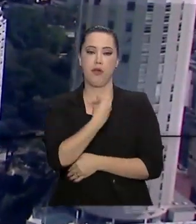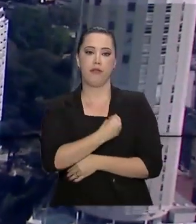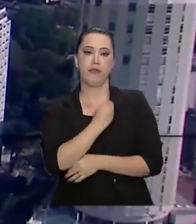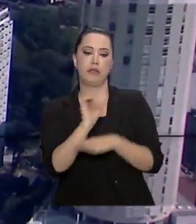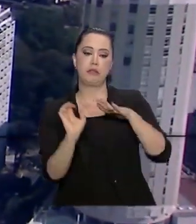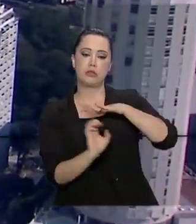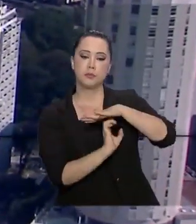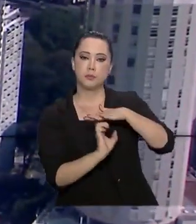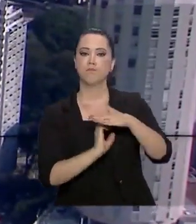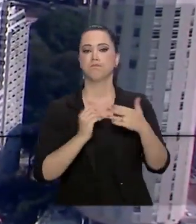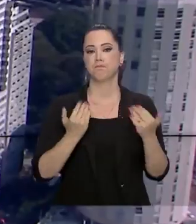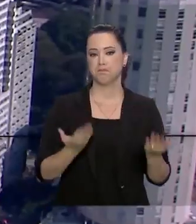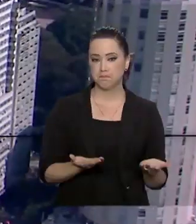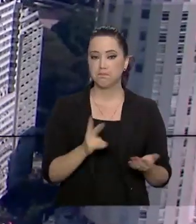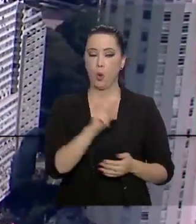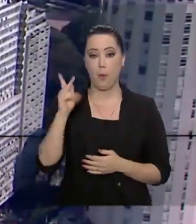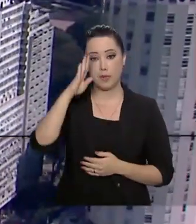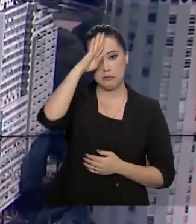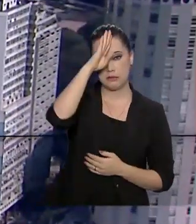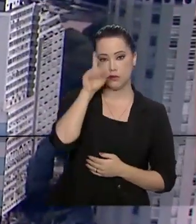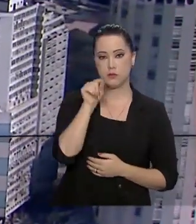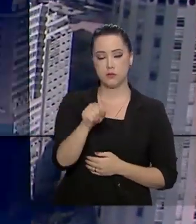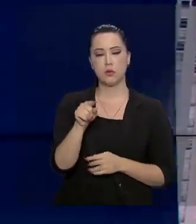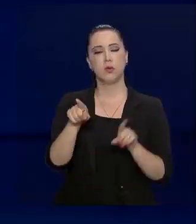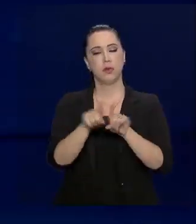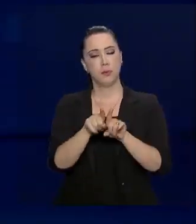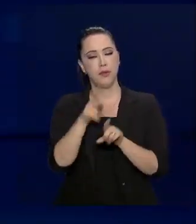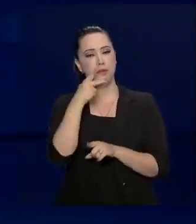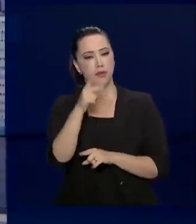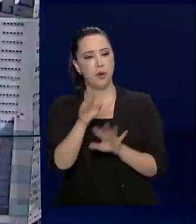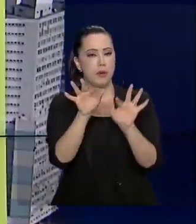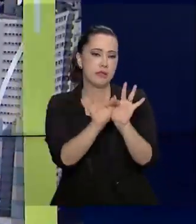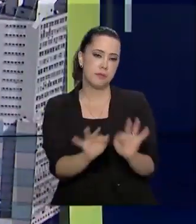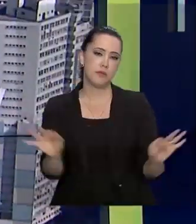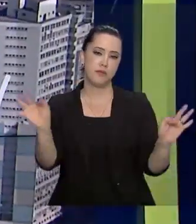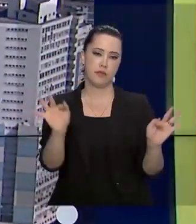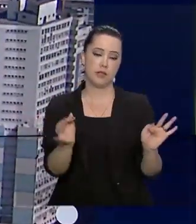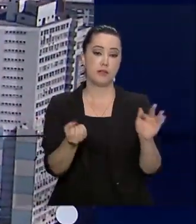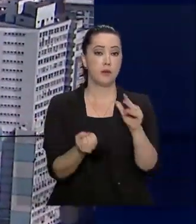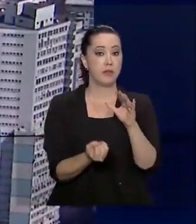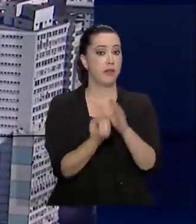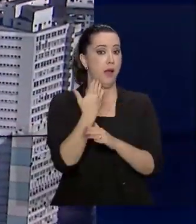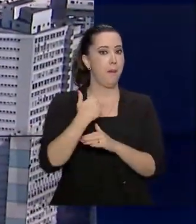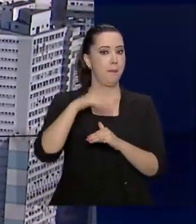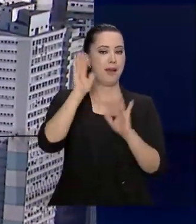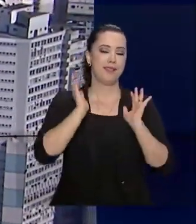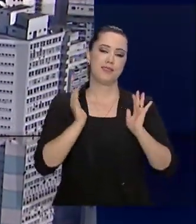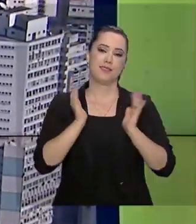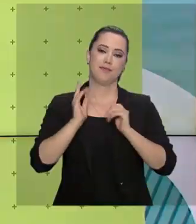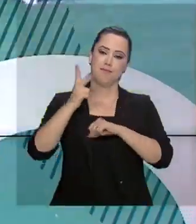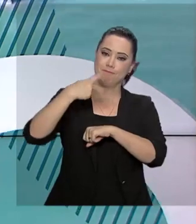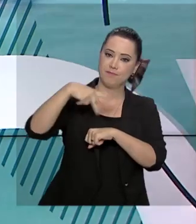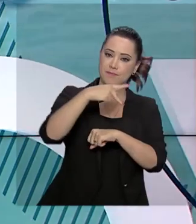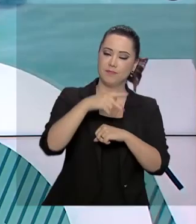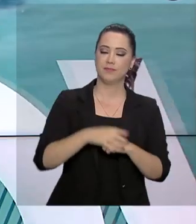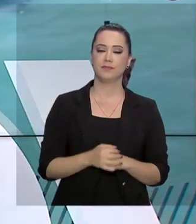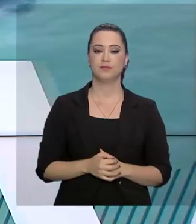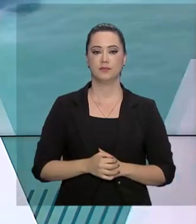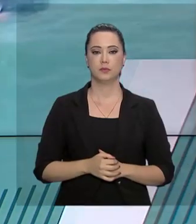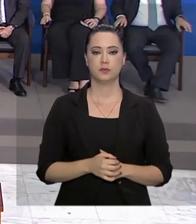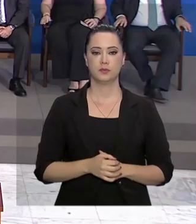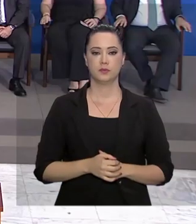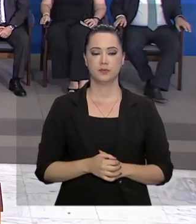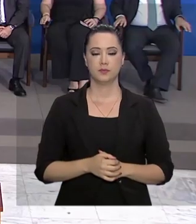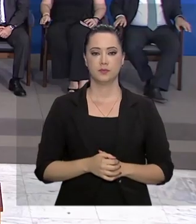a vida dos empregadores. O presidente Jair Bolsonaro comentou que a desburocratização deve gerar mais prosperidade ao país.